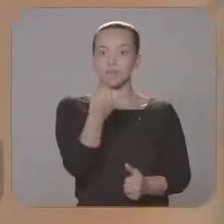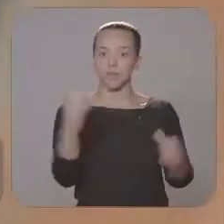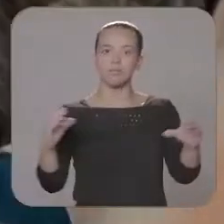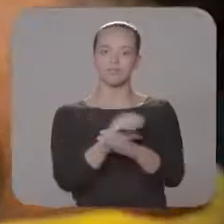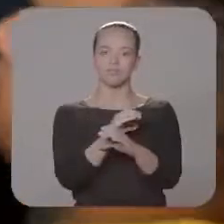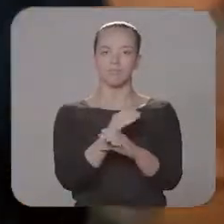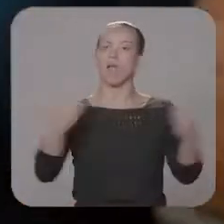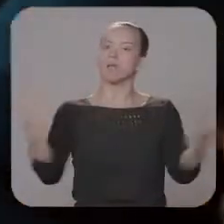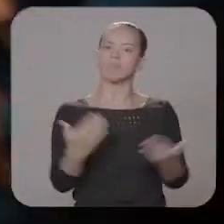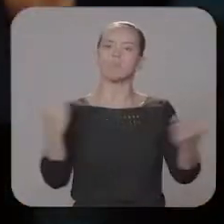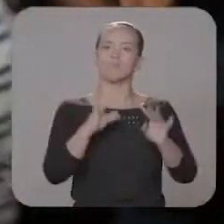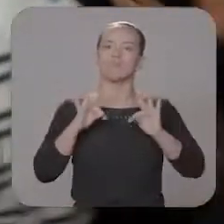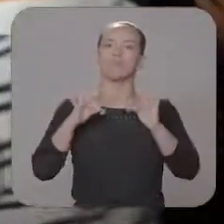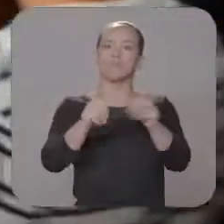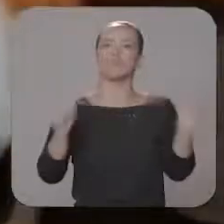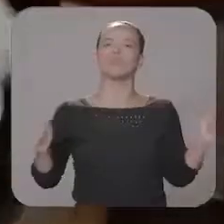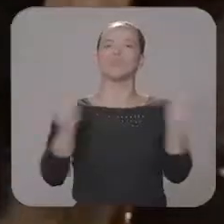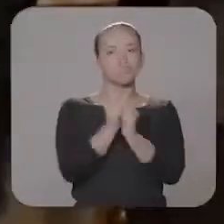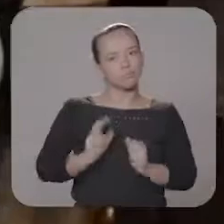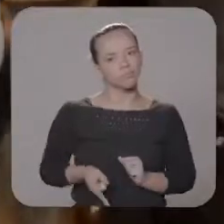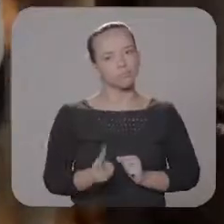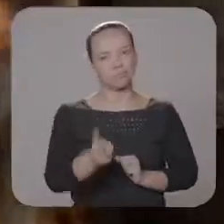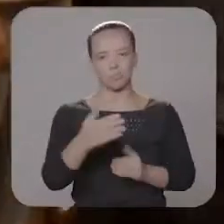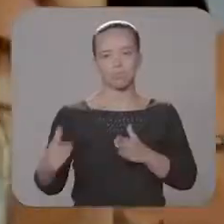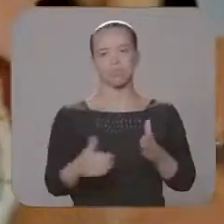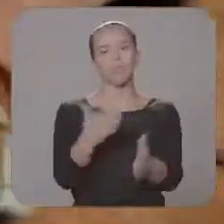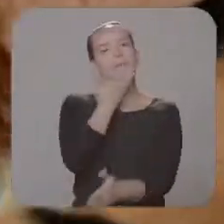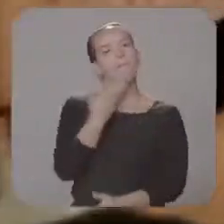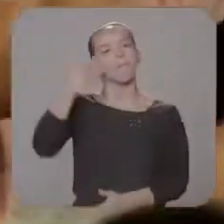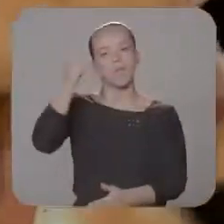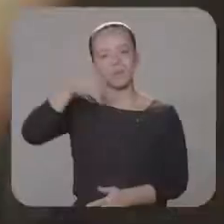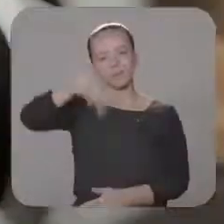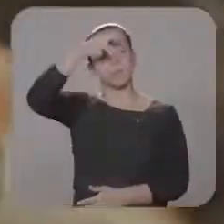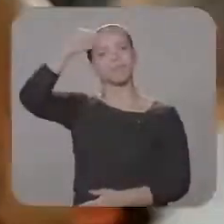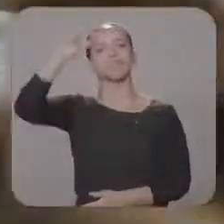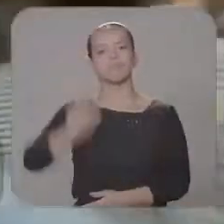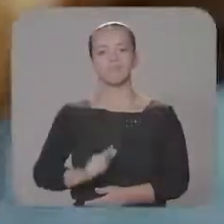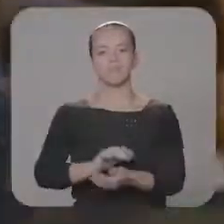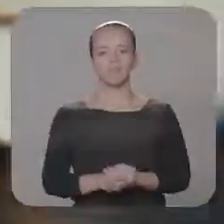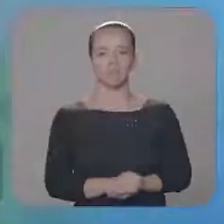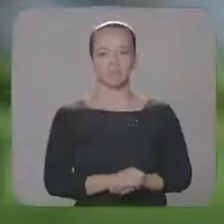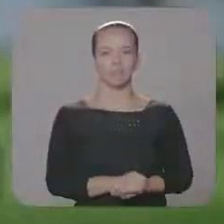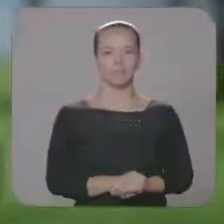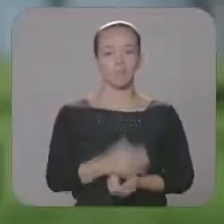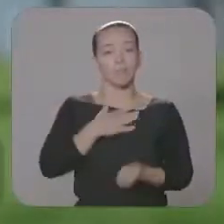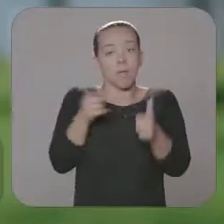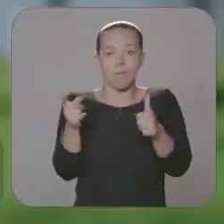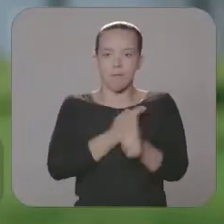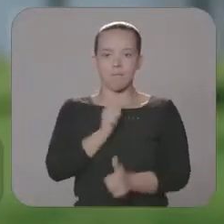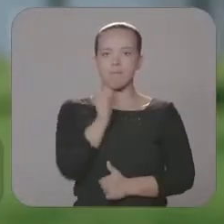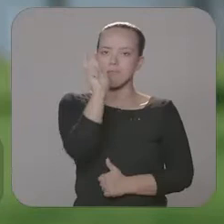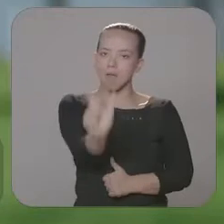no total. Agora, todos juntos, vamos continuar trilhando o melhor caminho para Mato Grosso do Sul. Minha